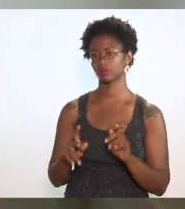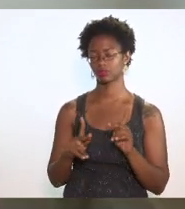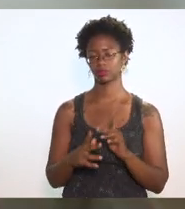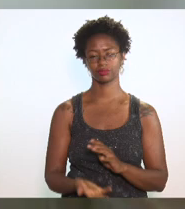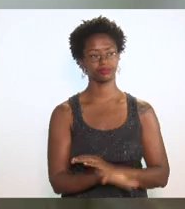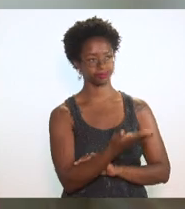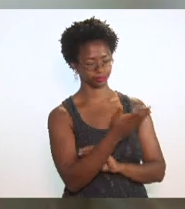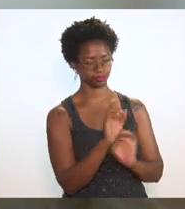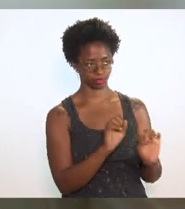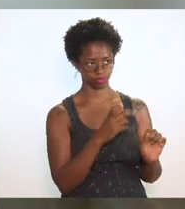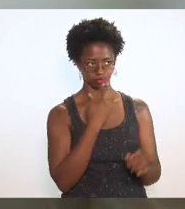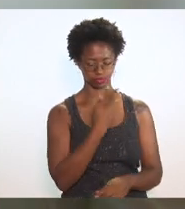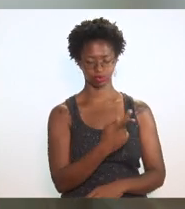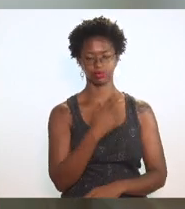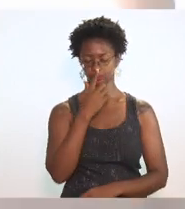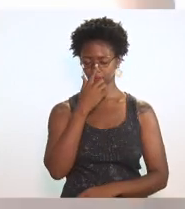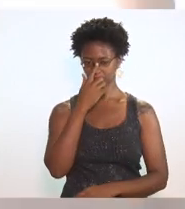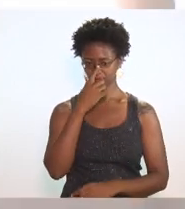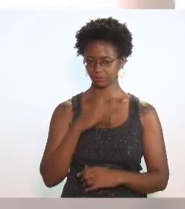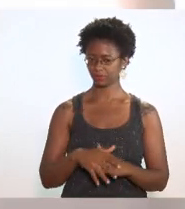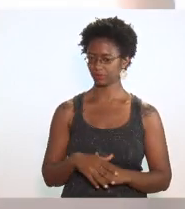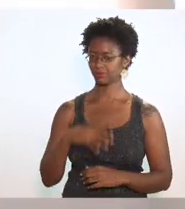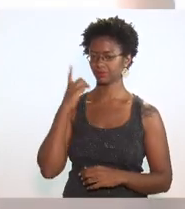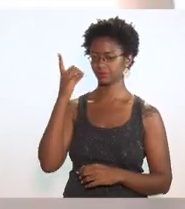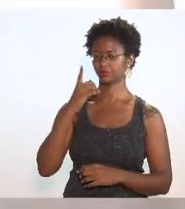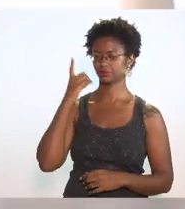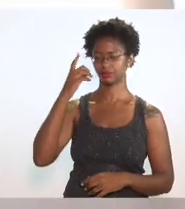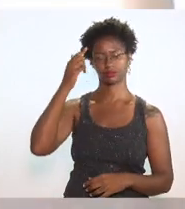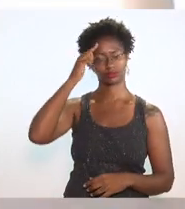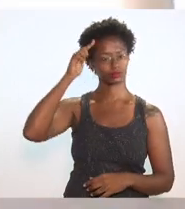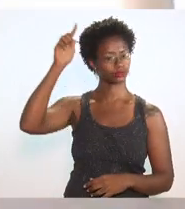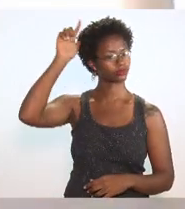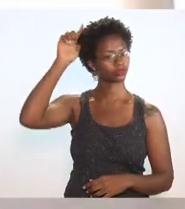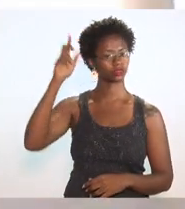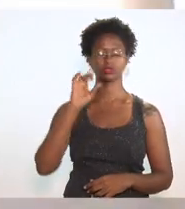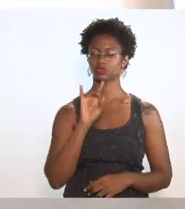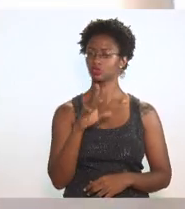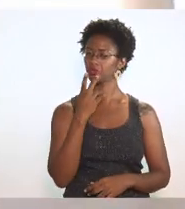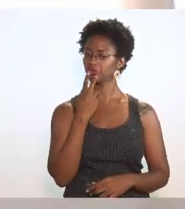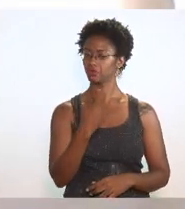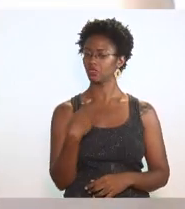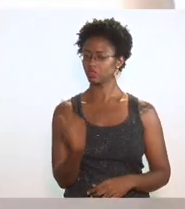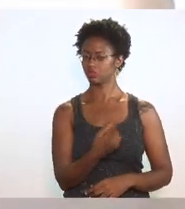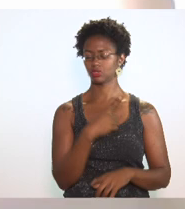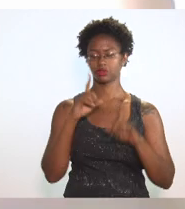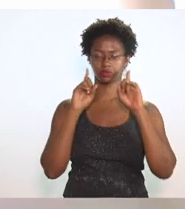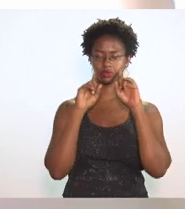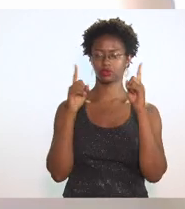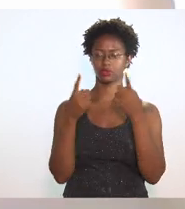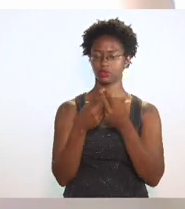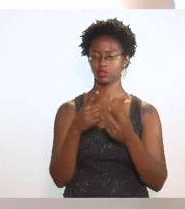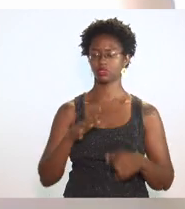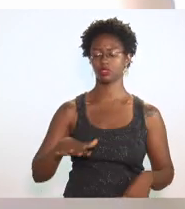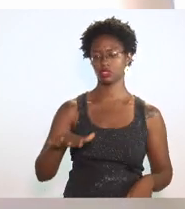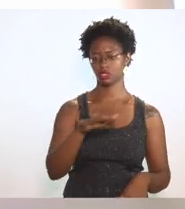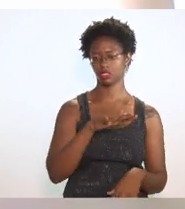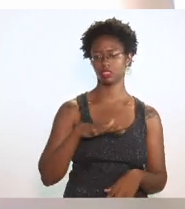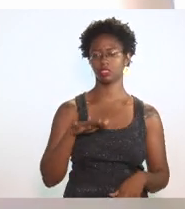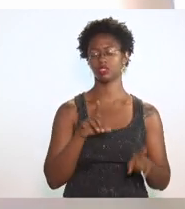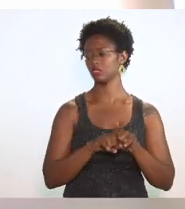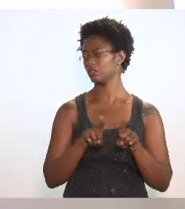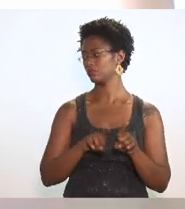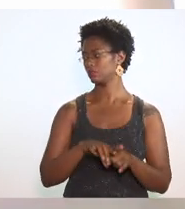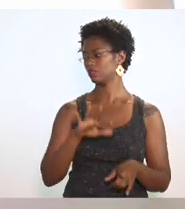por favor deputado Luiz Paulo é só para dizer que nós fizemos essa reunião com o setor e o Fernando